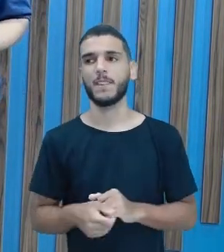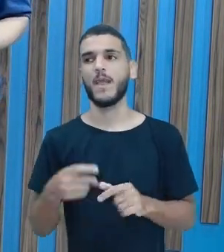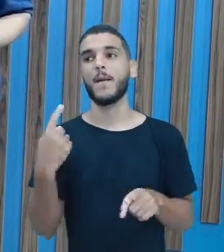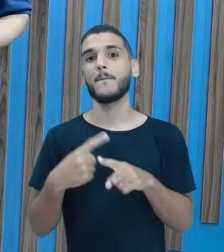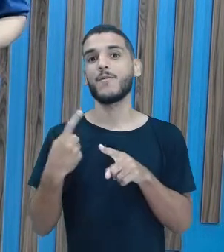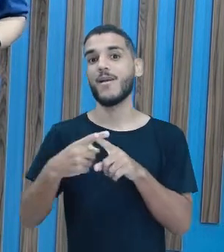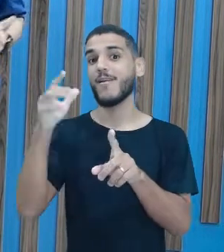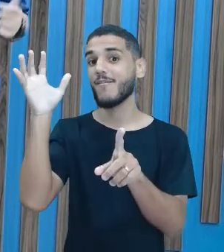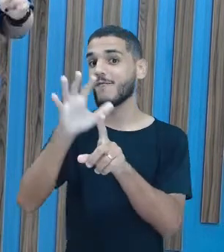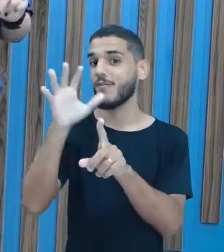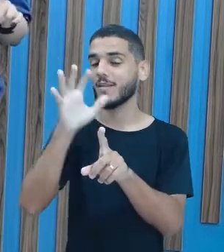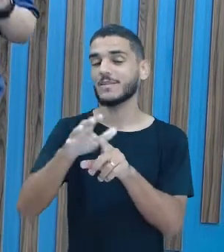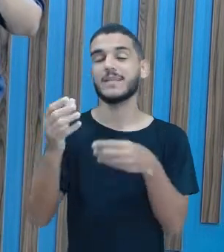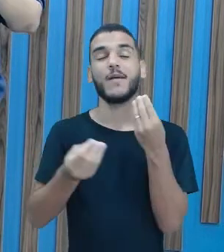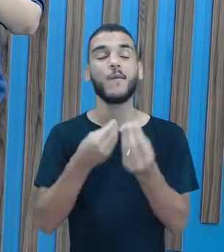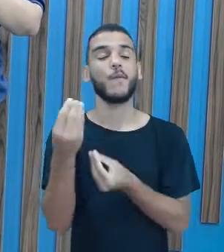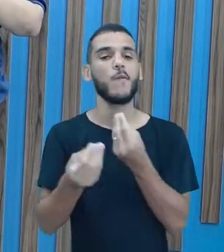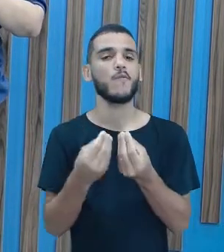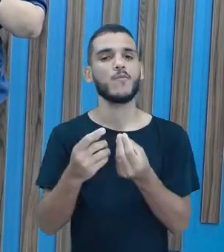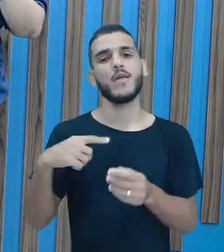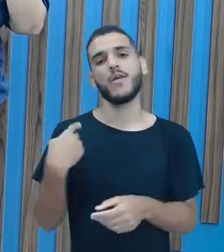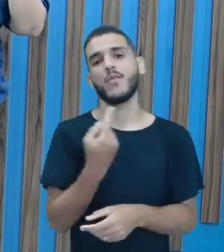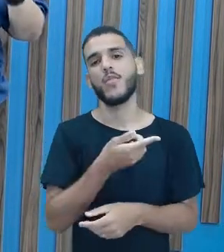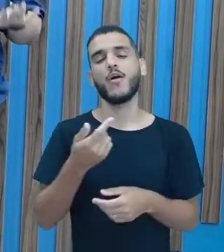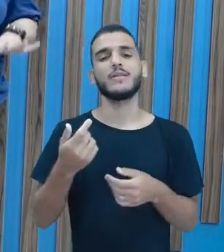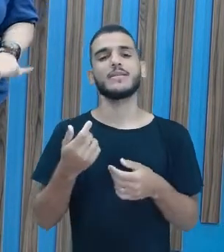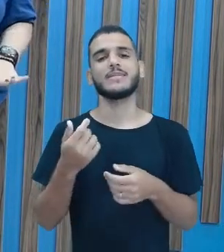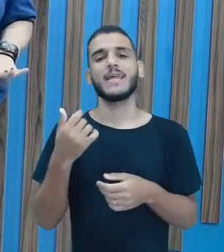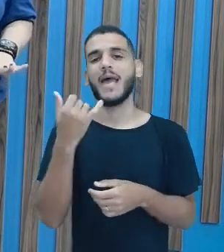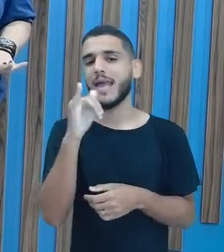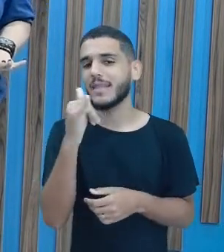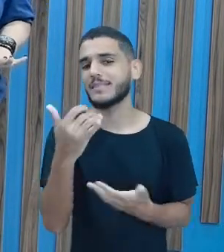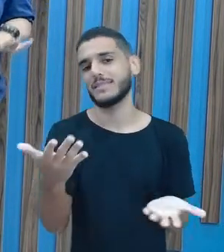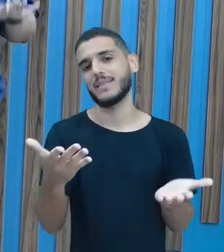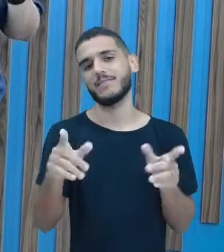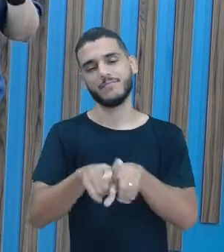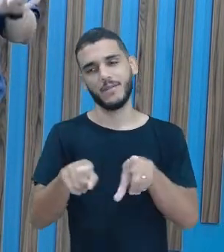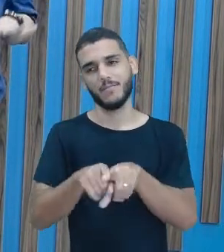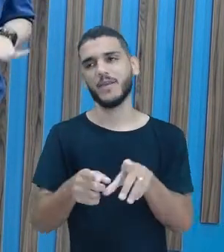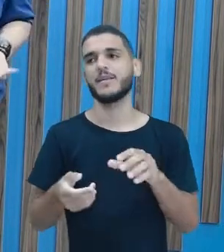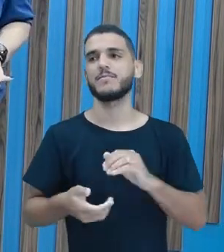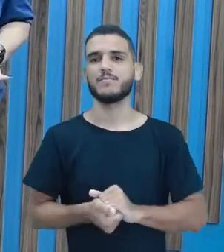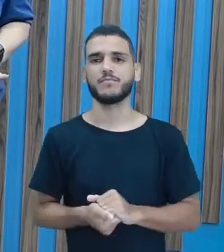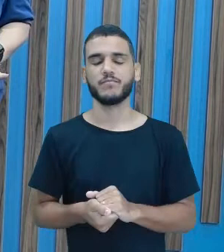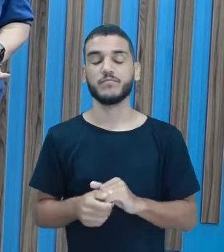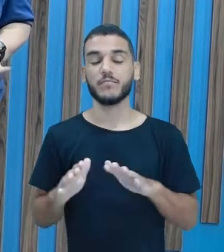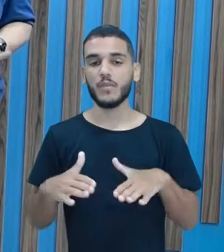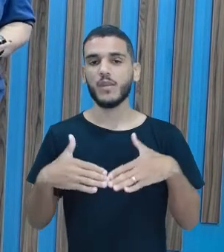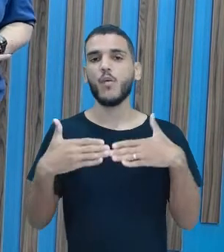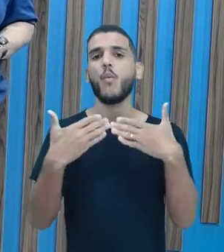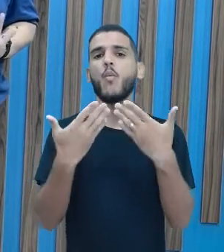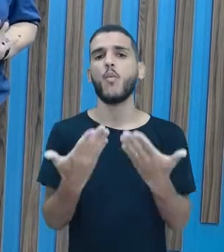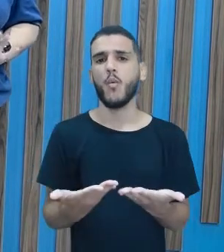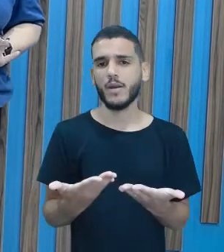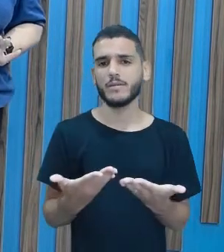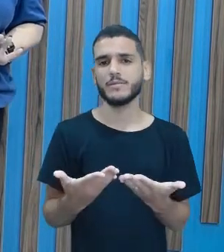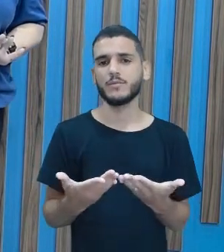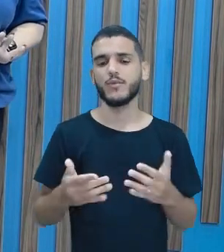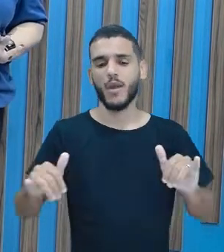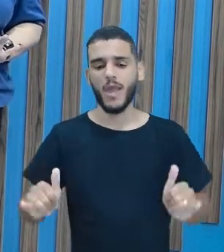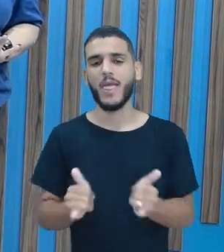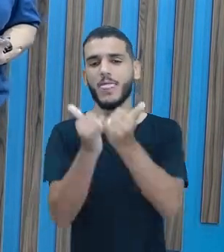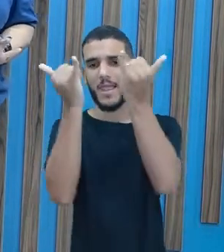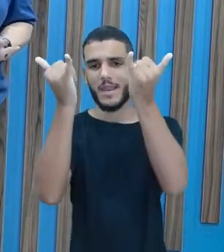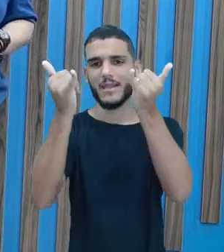energia elétrica, né? Quando essas barragens estão com uma água muito baixa, né? Muito abaixo do normal,